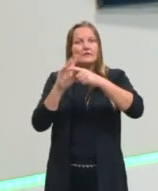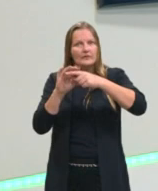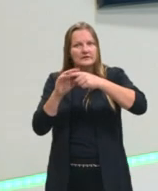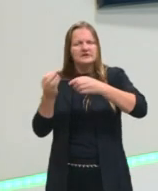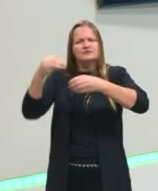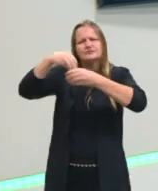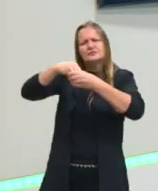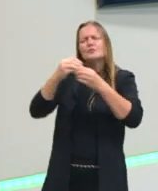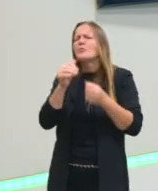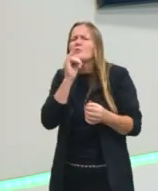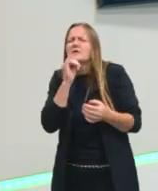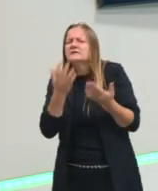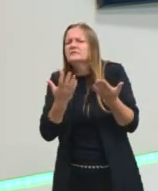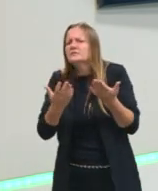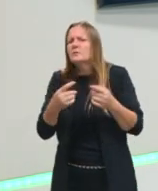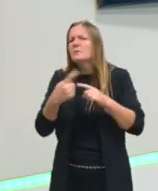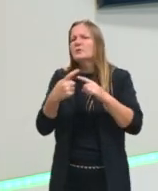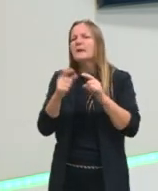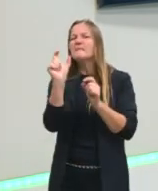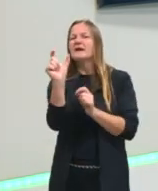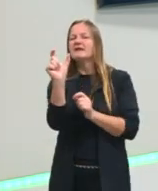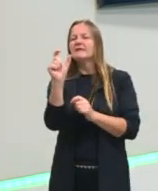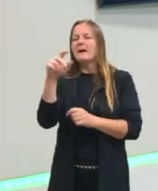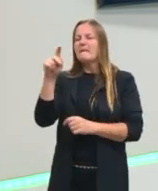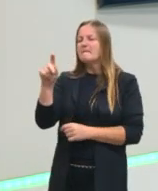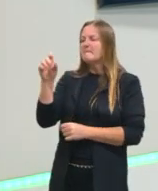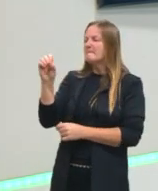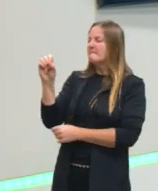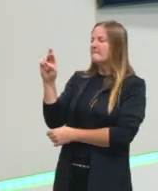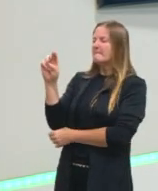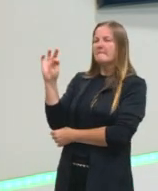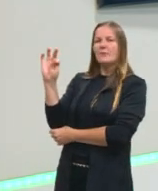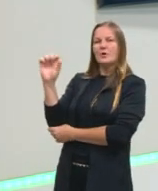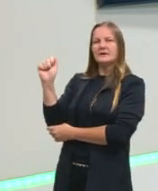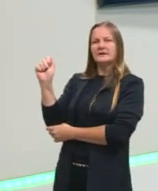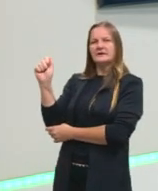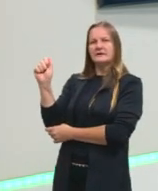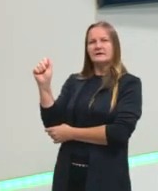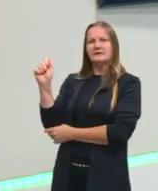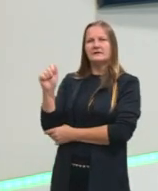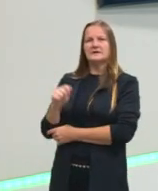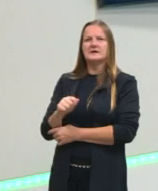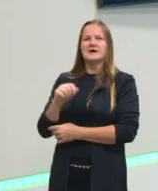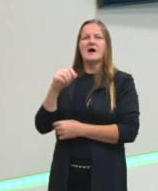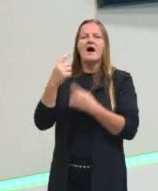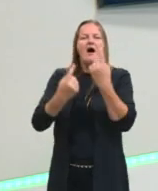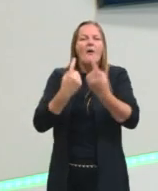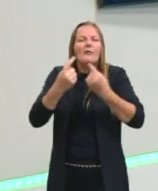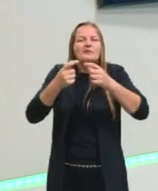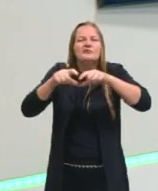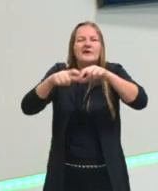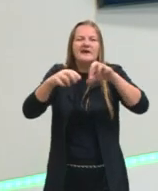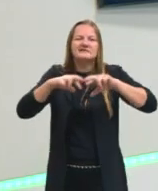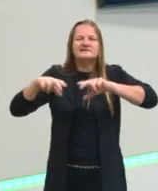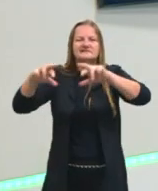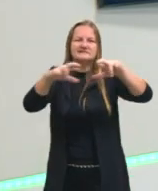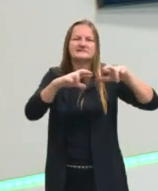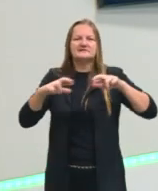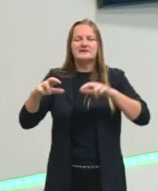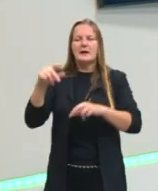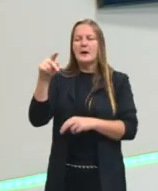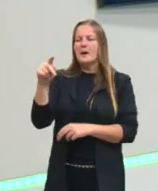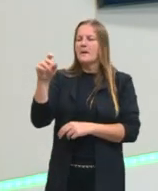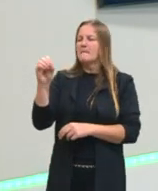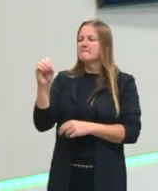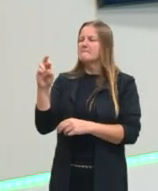vai estudar, por exemplo, por que a palavra porta em alguns lugares é falado porta, com esse R que eu brinco que é um